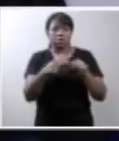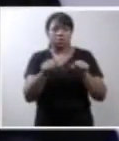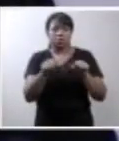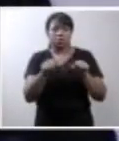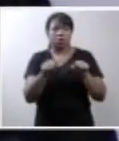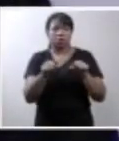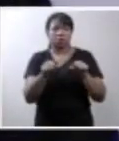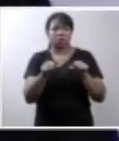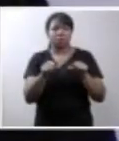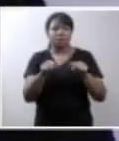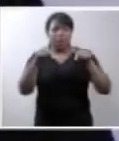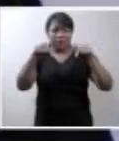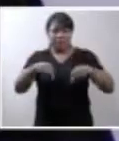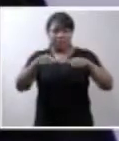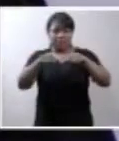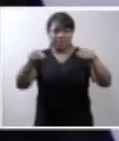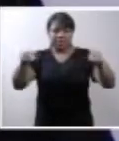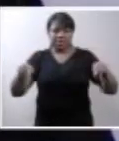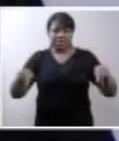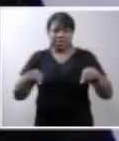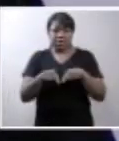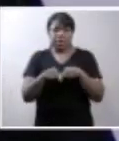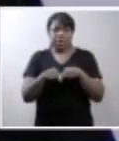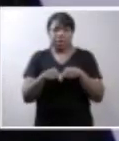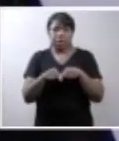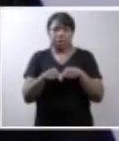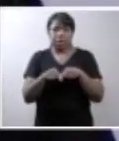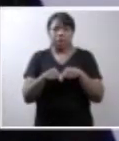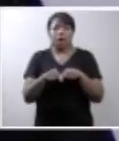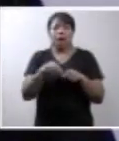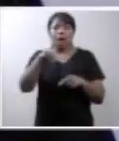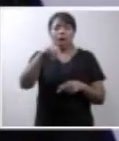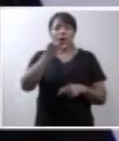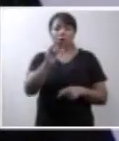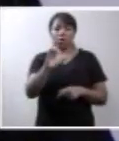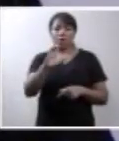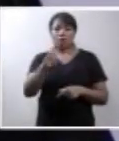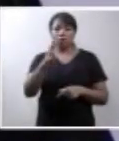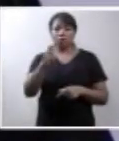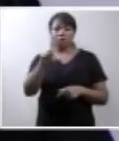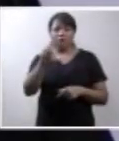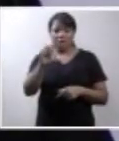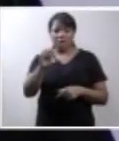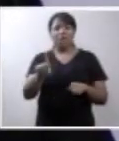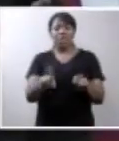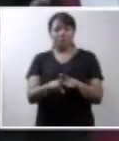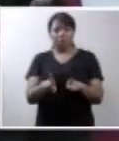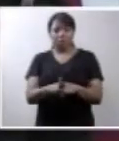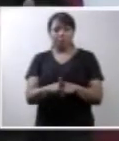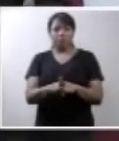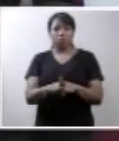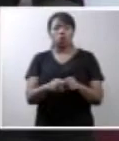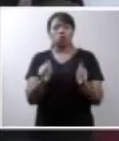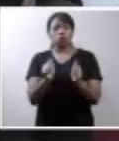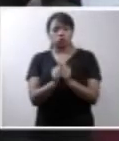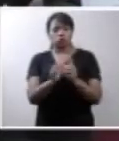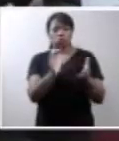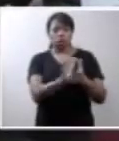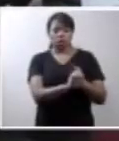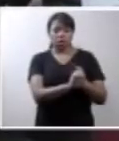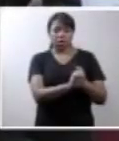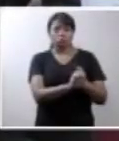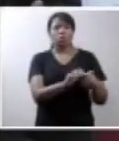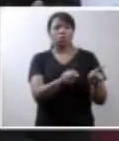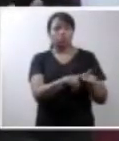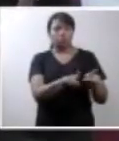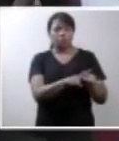nesta sala a Michele Gomes de Almeida, o marido, o marido, Ailton